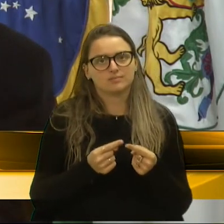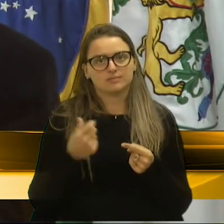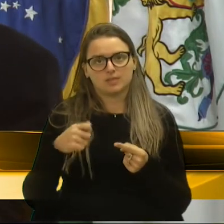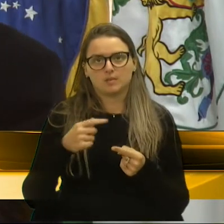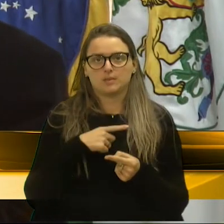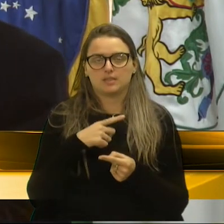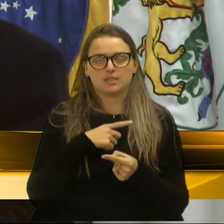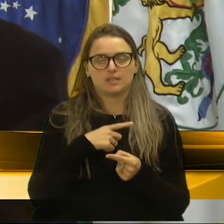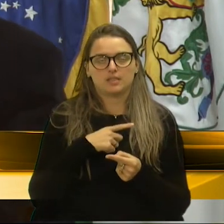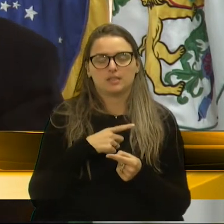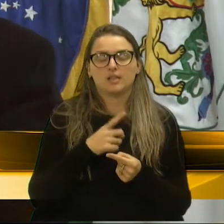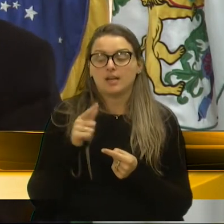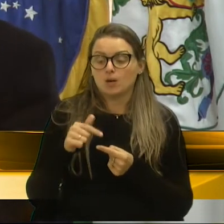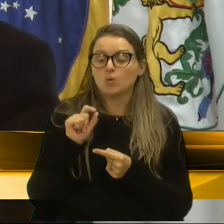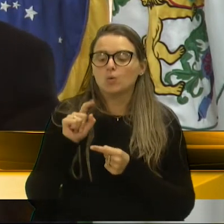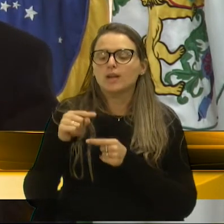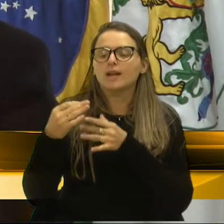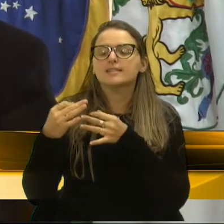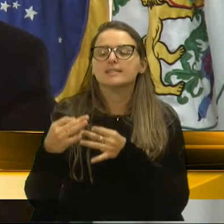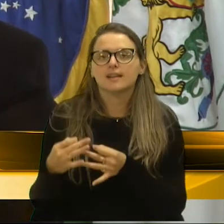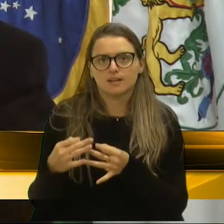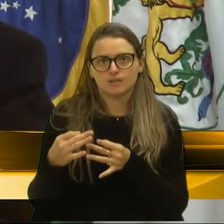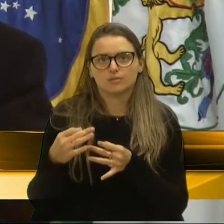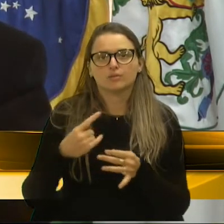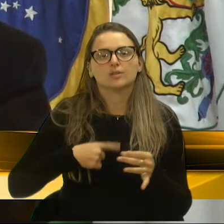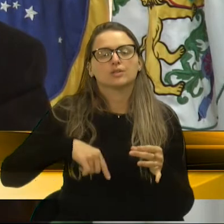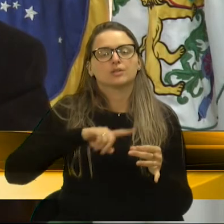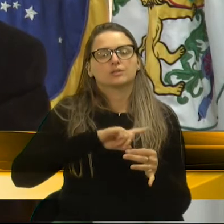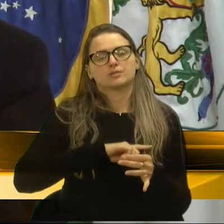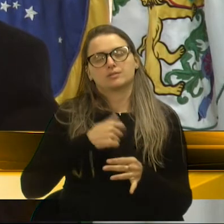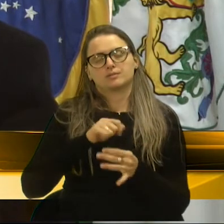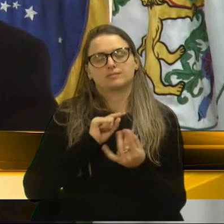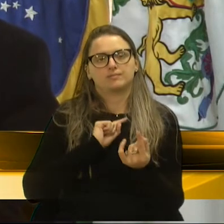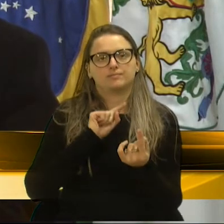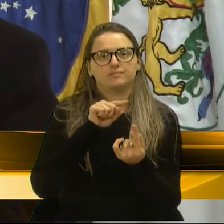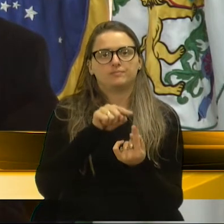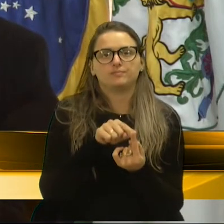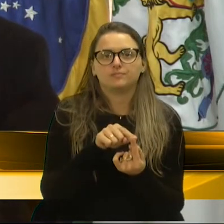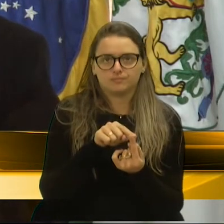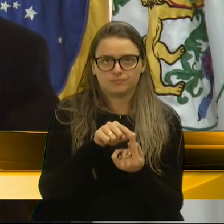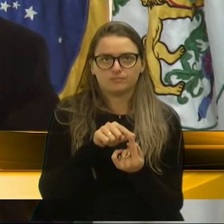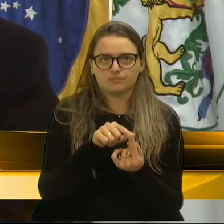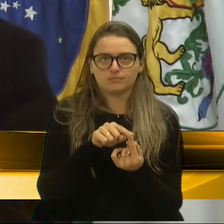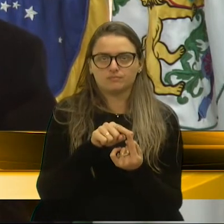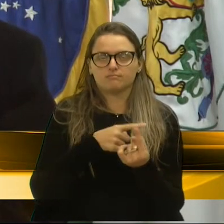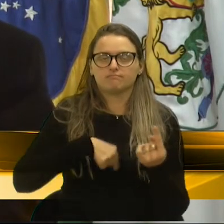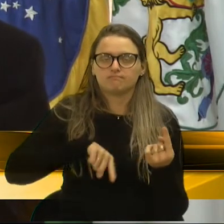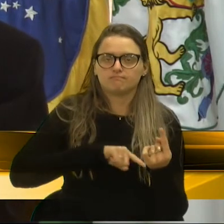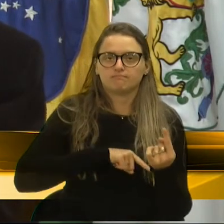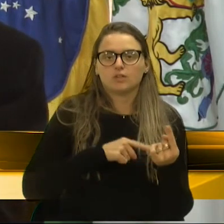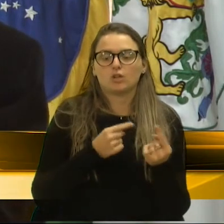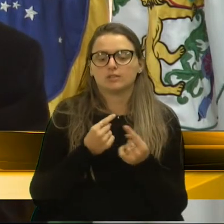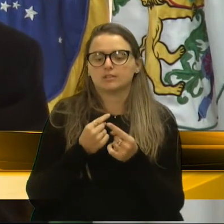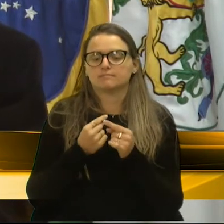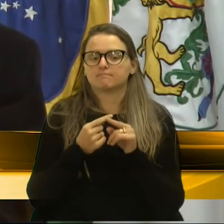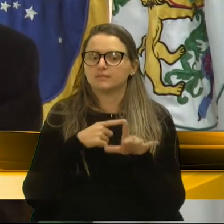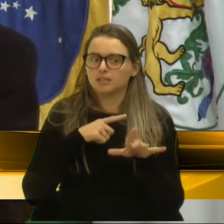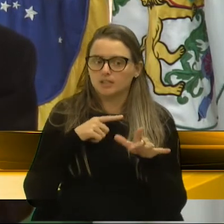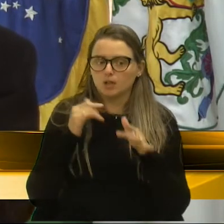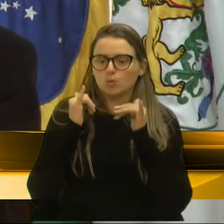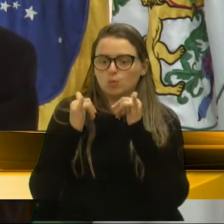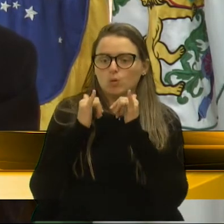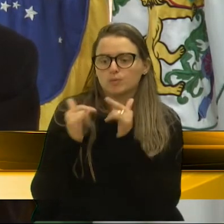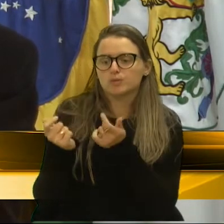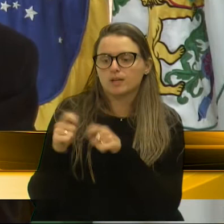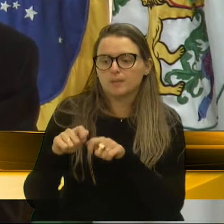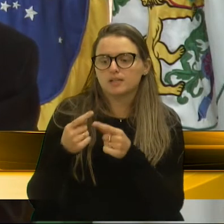coisa é certa. Nós precisamos ter o objetivo de buscar um transporte eficiente, mas